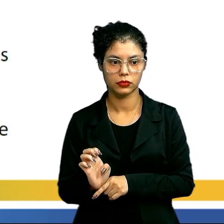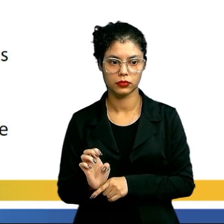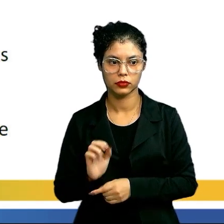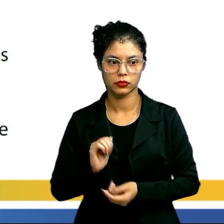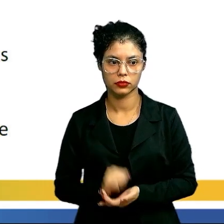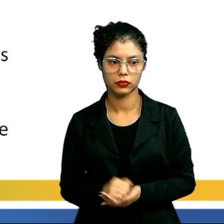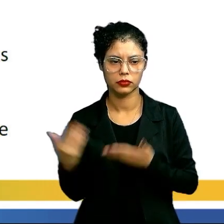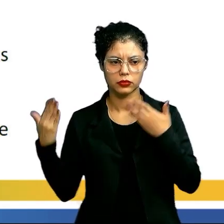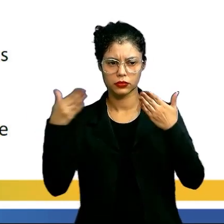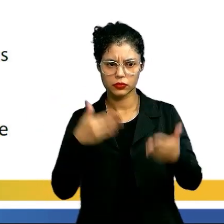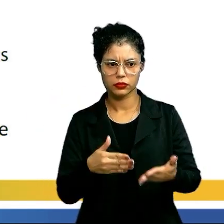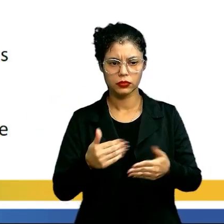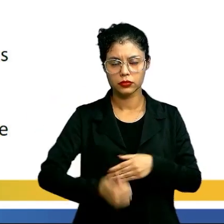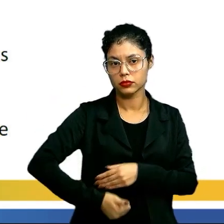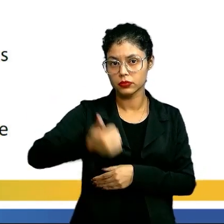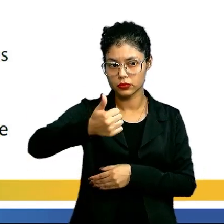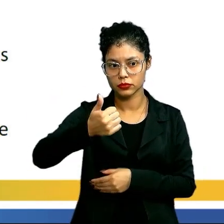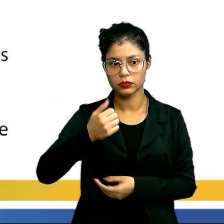Letra E.